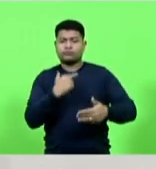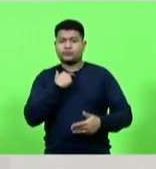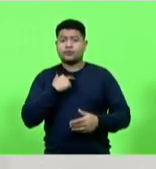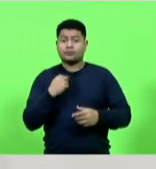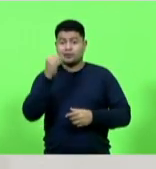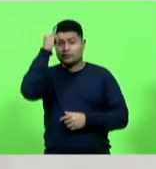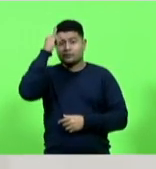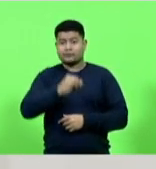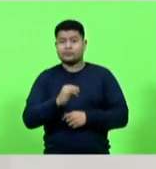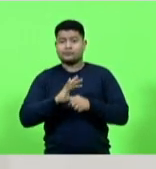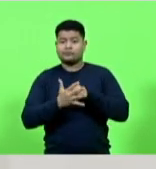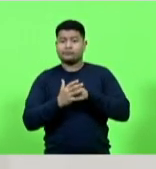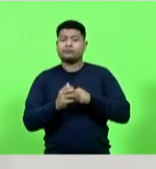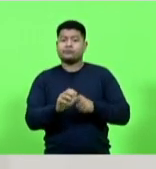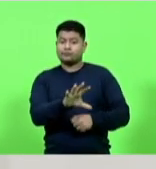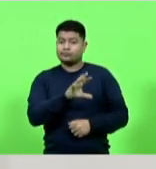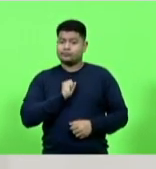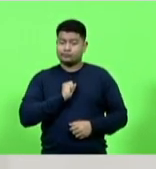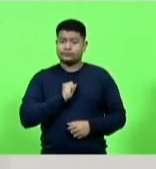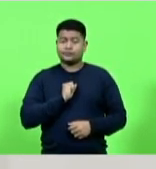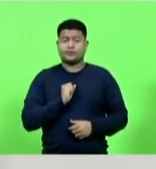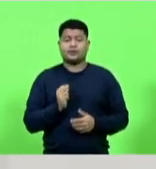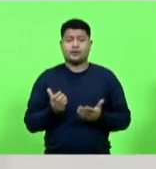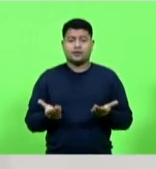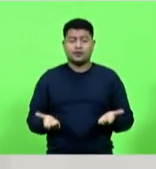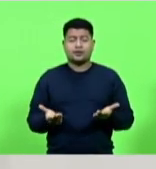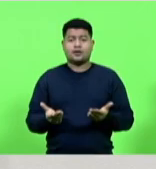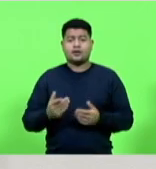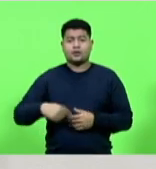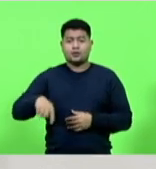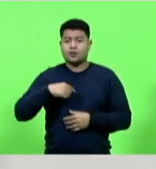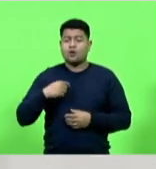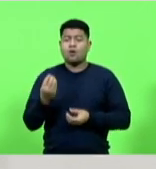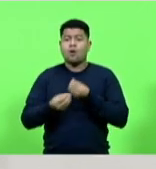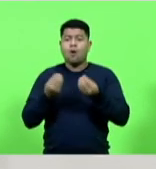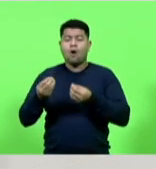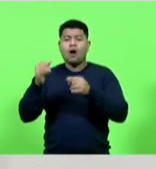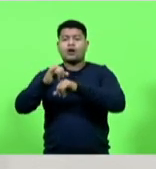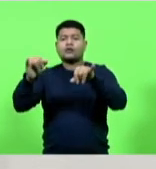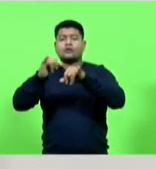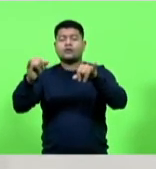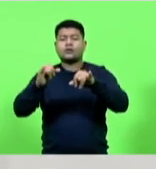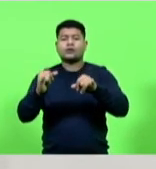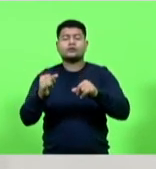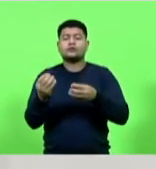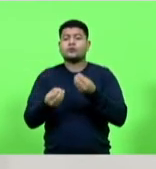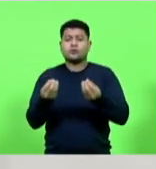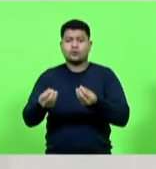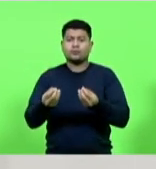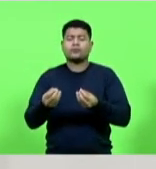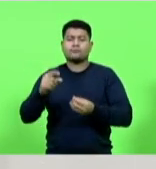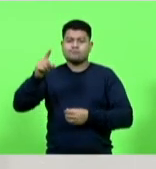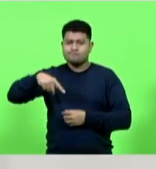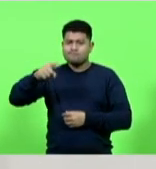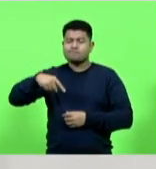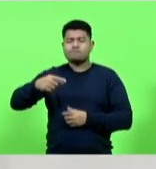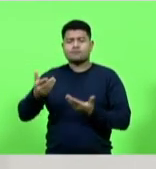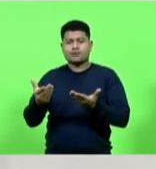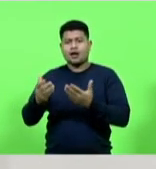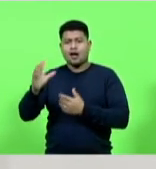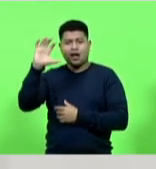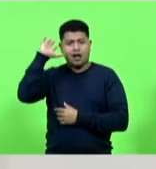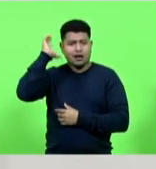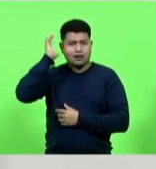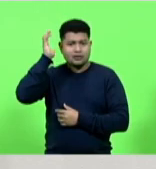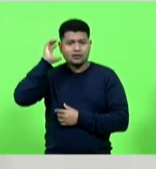contexto nada melhor do que continuar prestando contas das ações dessa casa através dos veículos que chegam a todos os